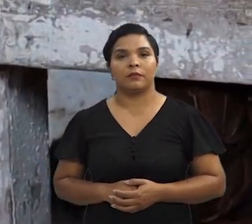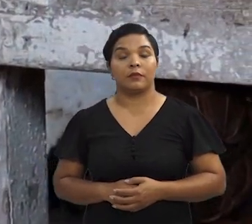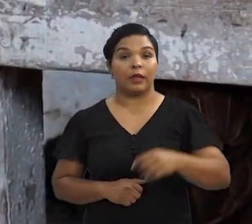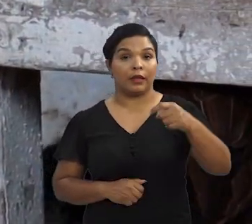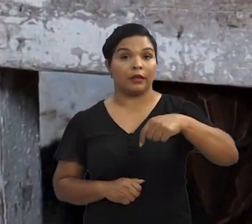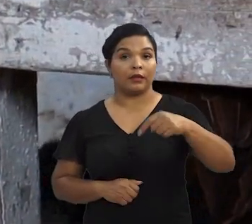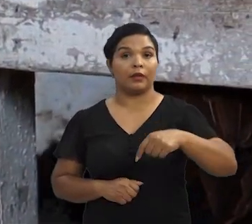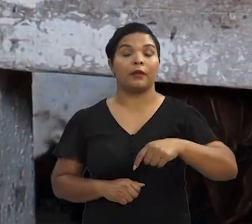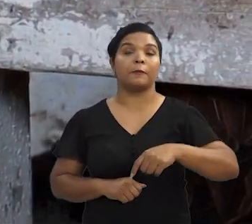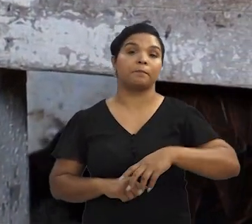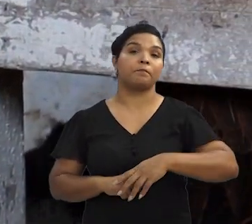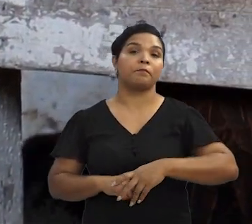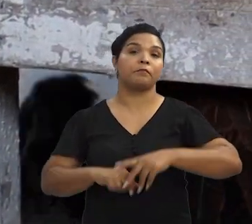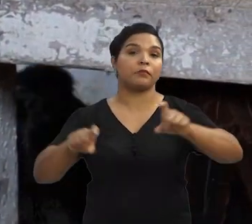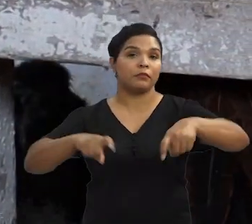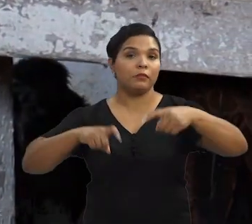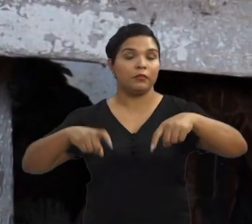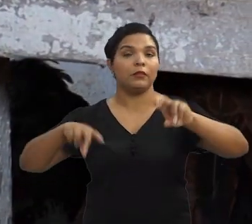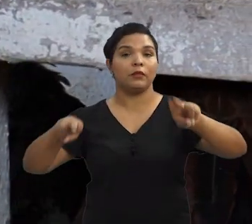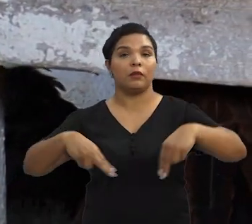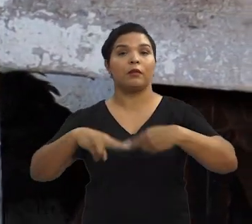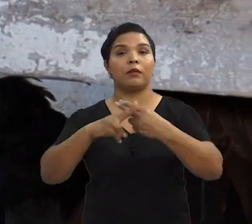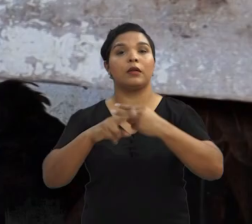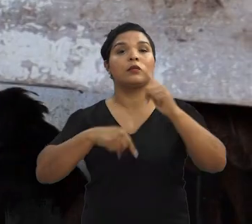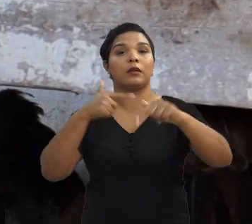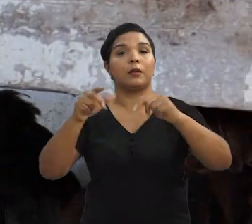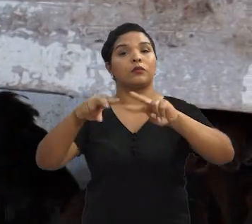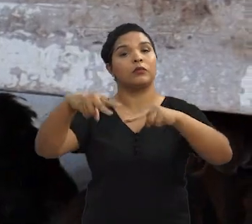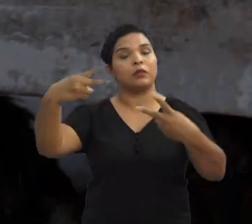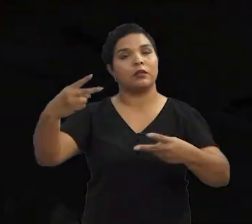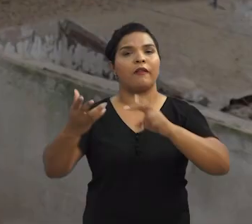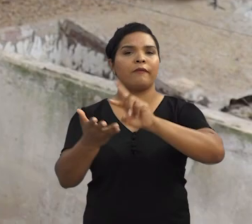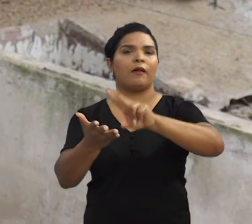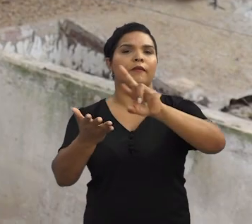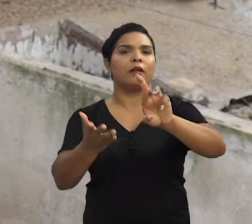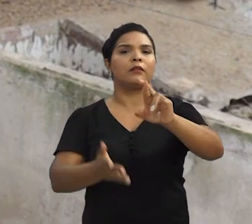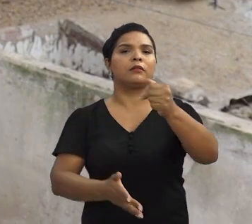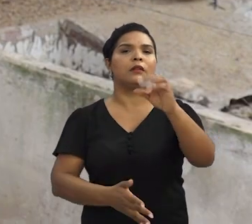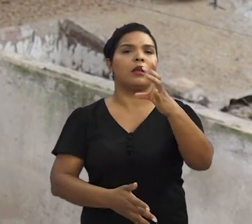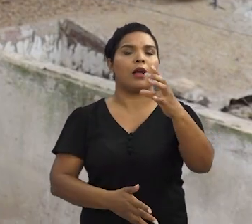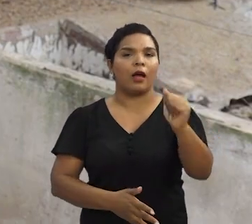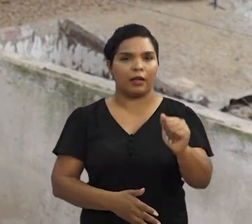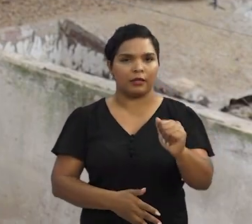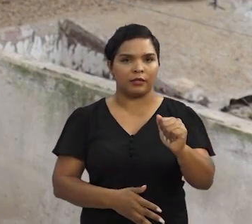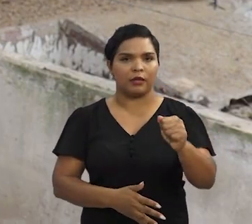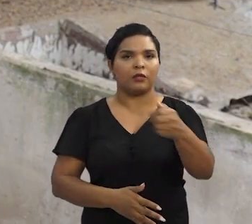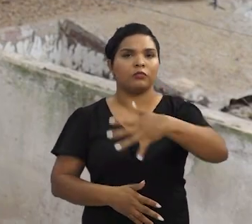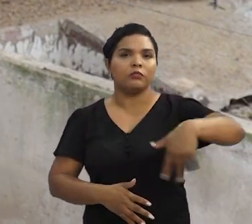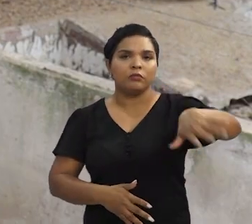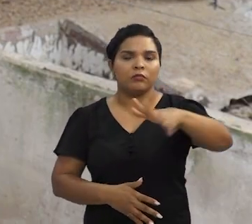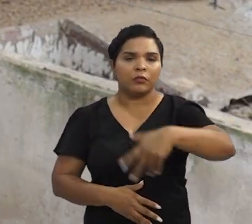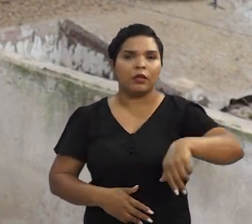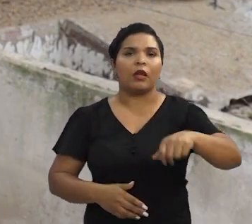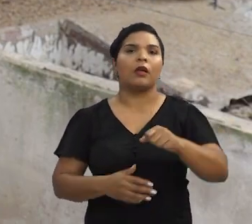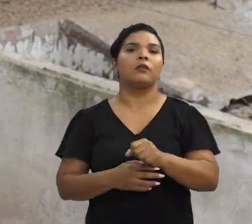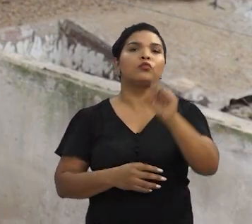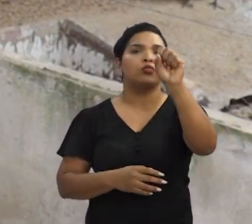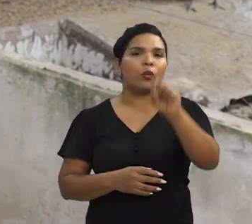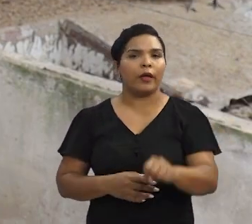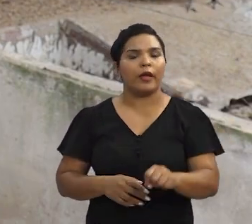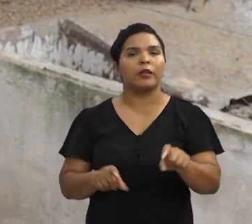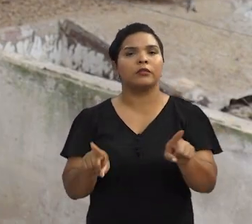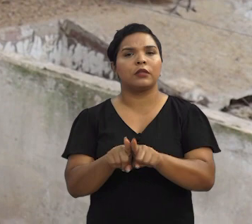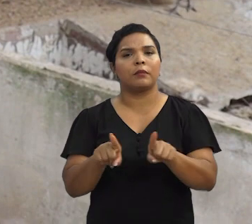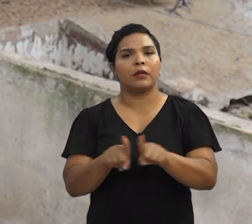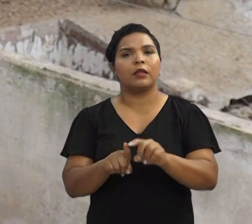Na avicultura aqui da UESB nós trabalhamos com recursos genéticos. Então, nós temos várias raças todas retiradas dos quintais da região. Sudoeste,